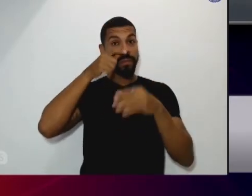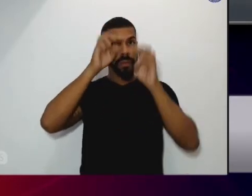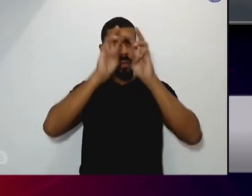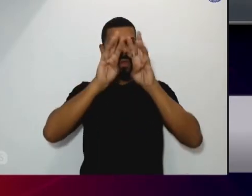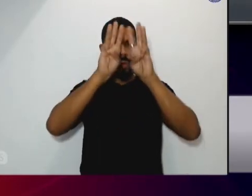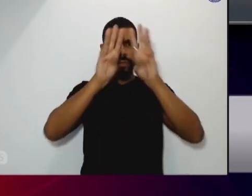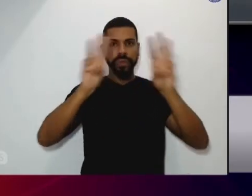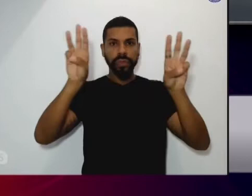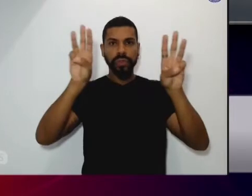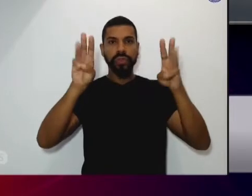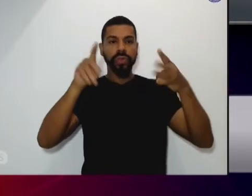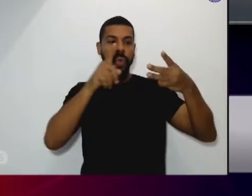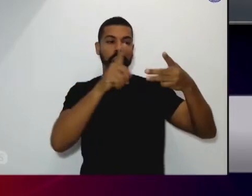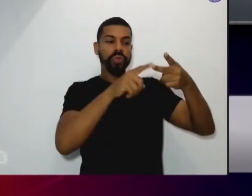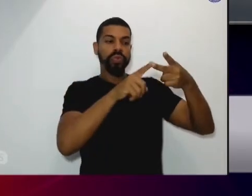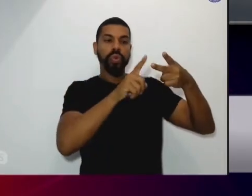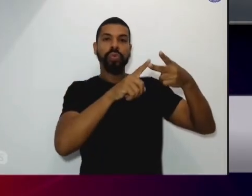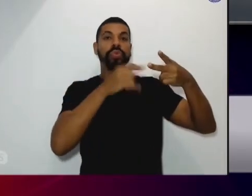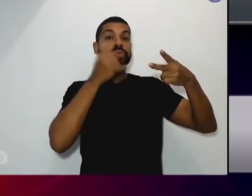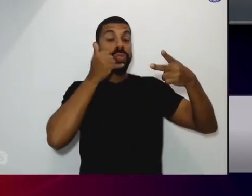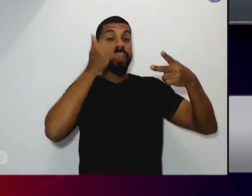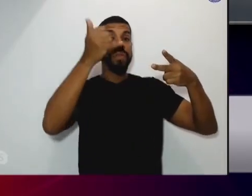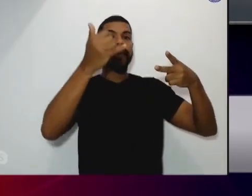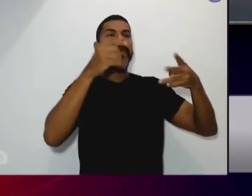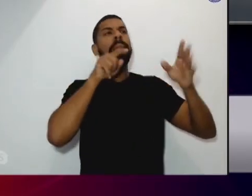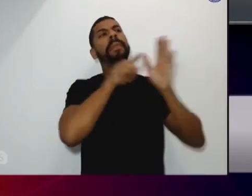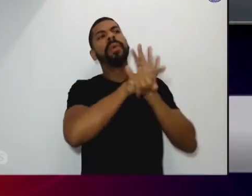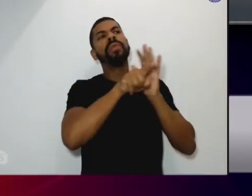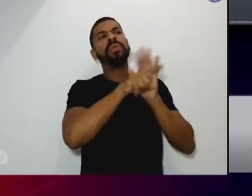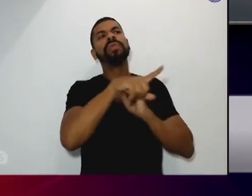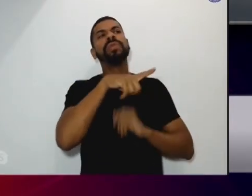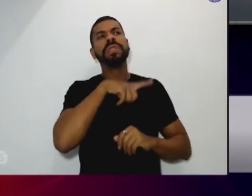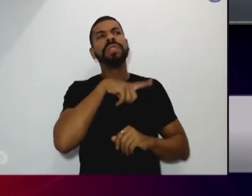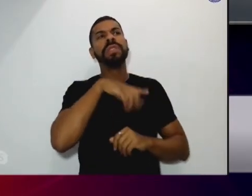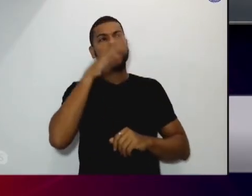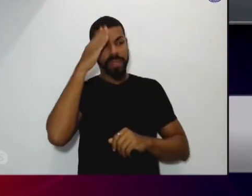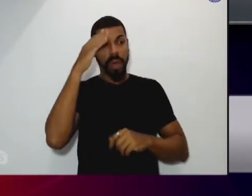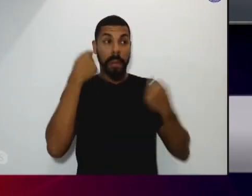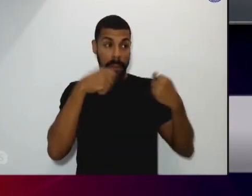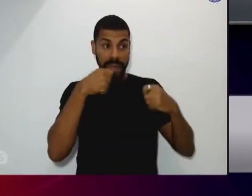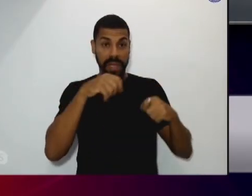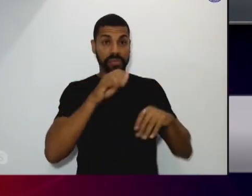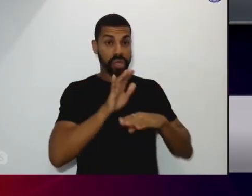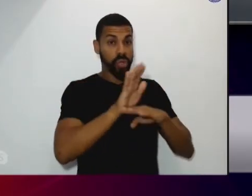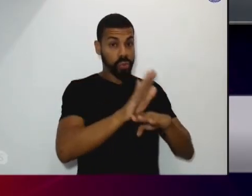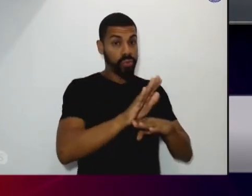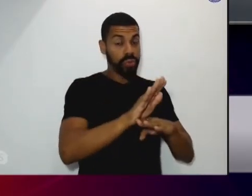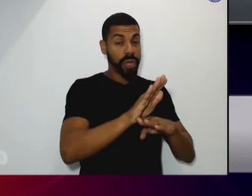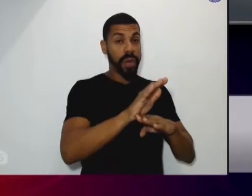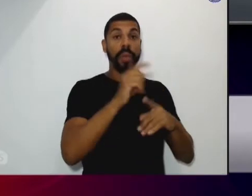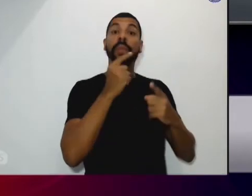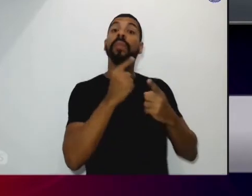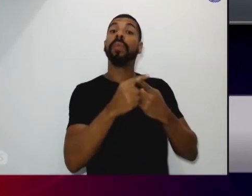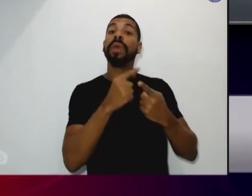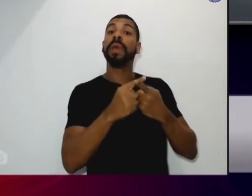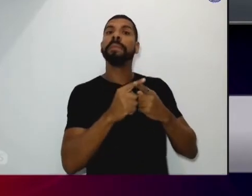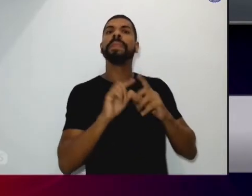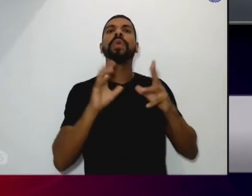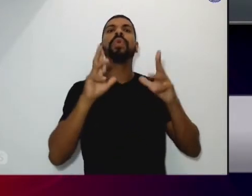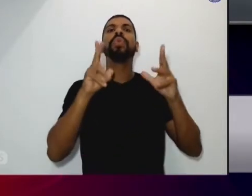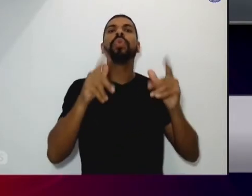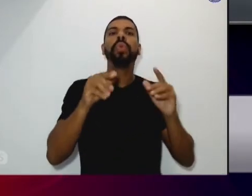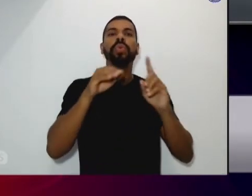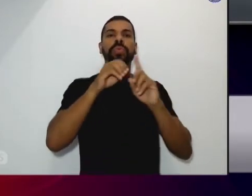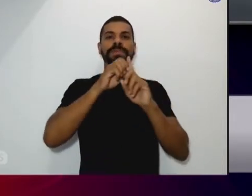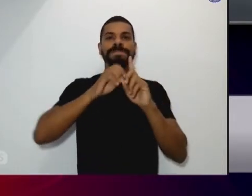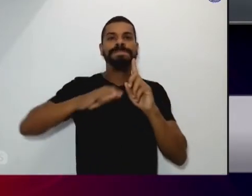telefone lá a gente sempre pergunta vocês também estão precisando de ajuda porque todo contorno todo mundo